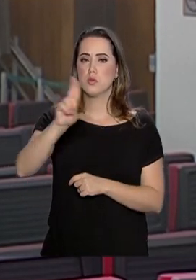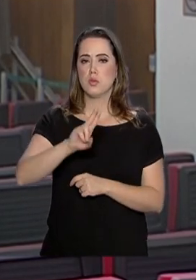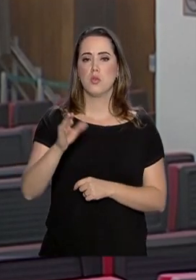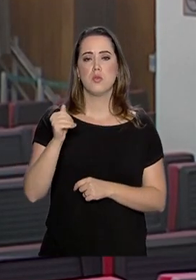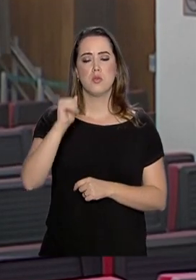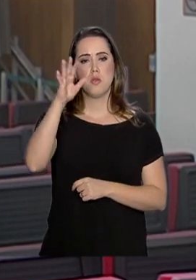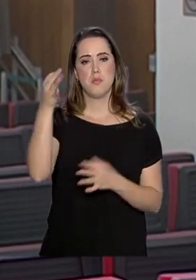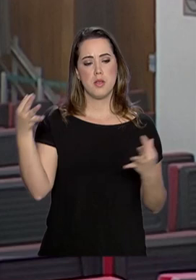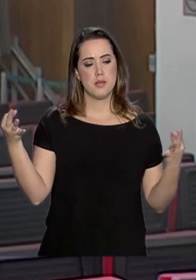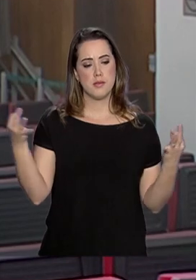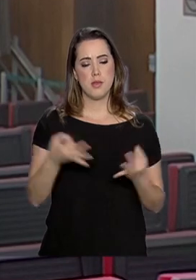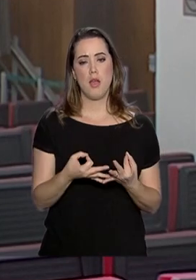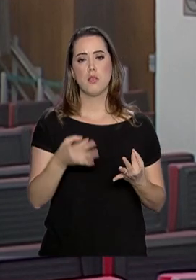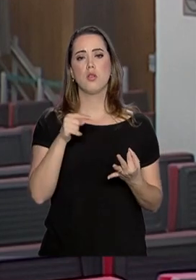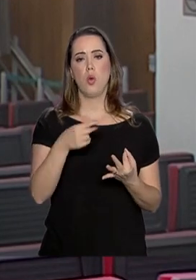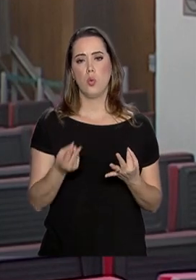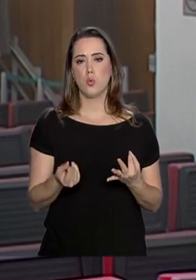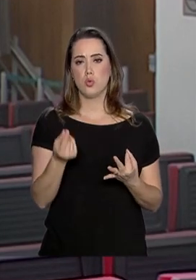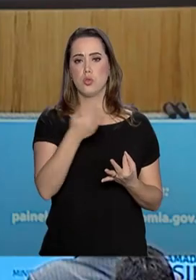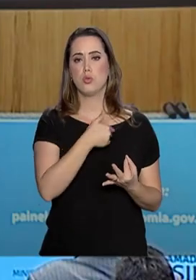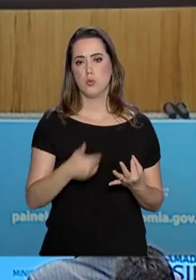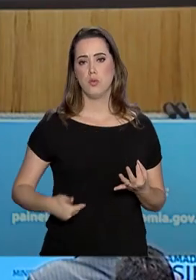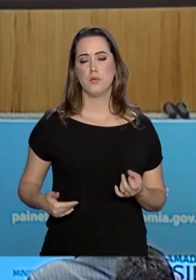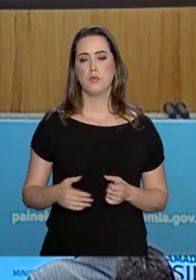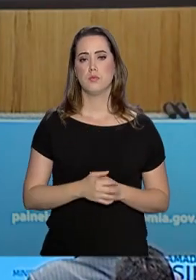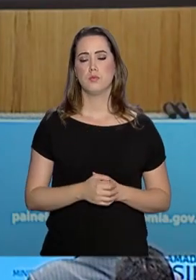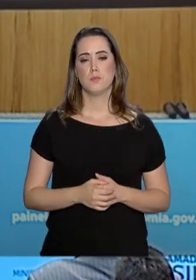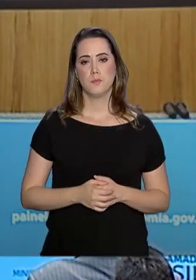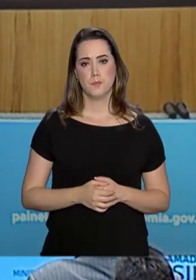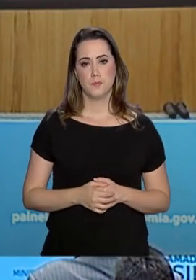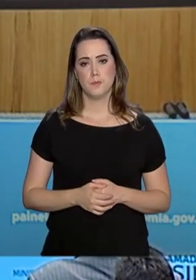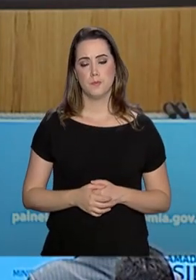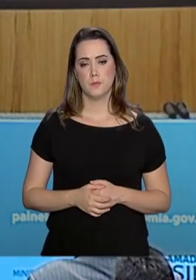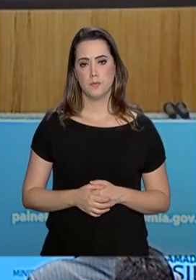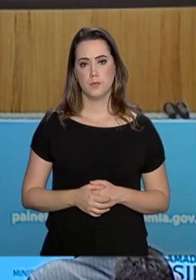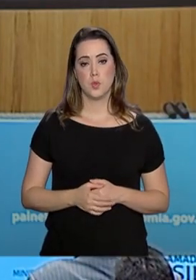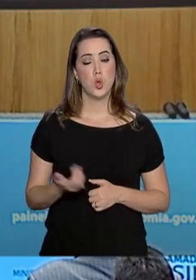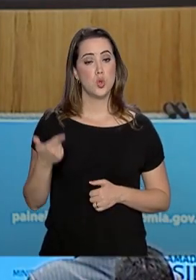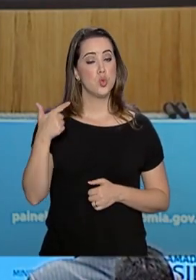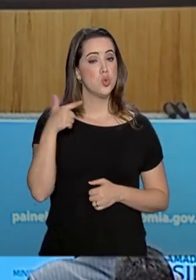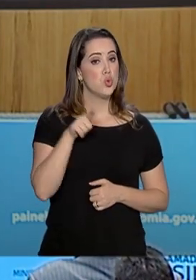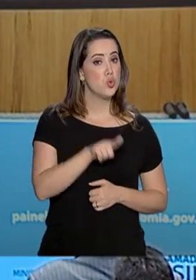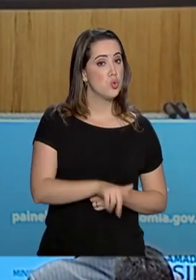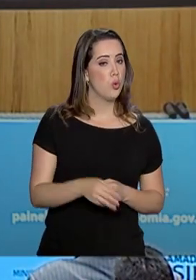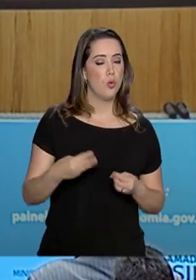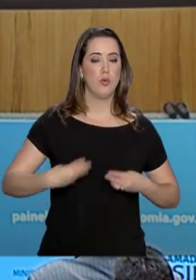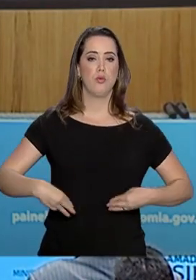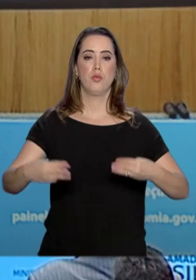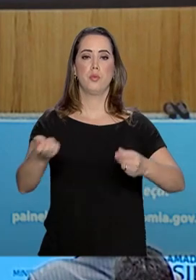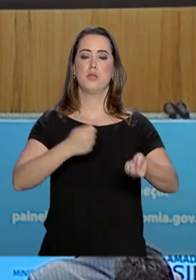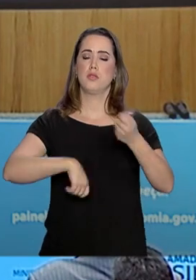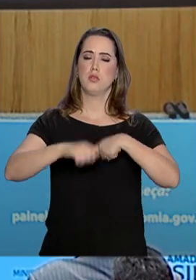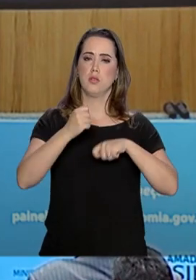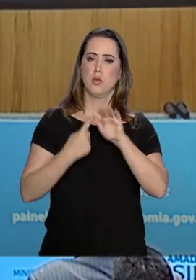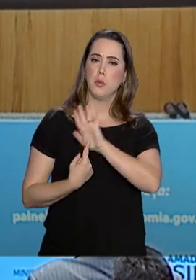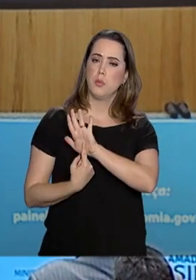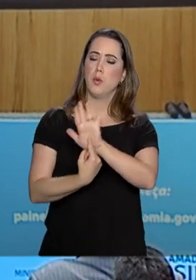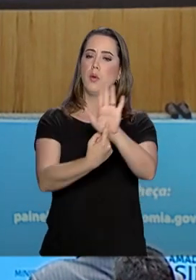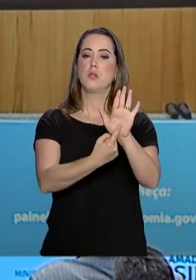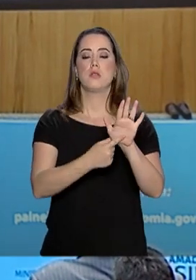forma mais eficaz o dinheiro público. Mais uma vez, o Ministério da Economia dá uma demonstração do